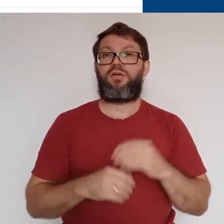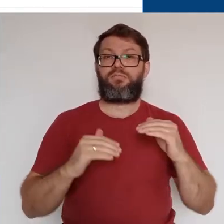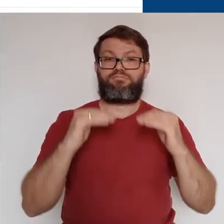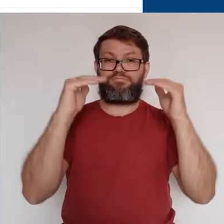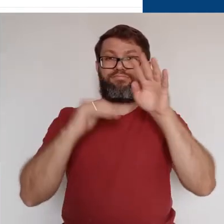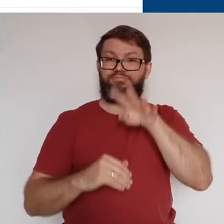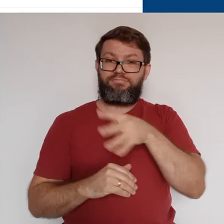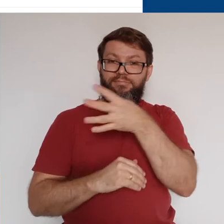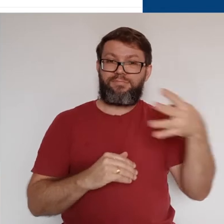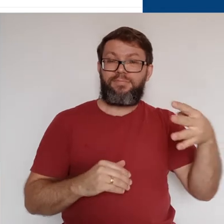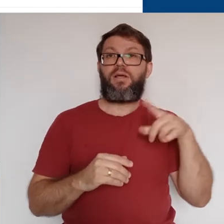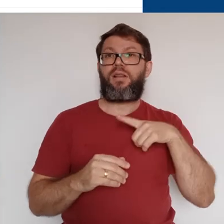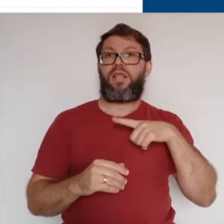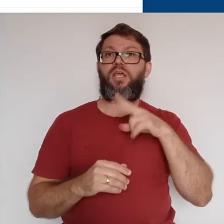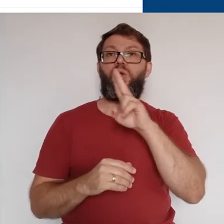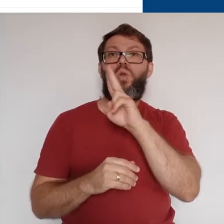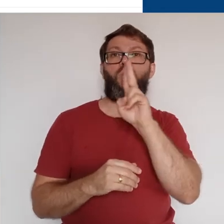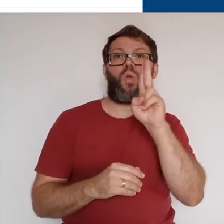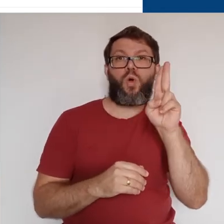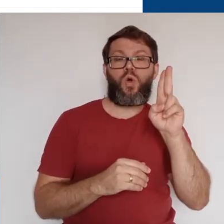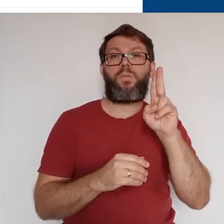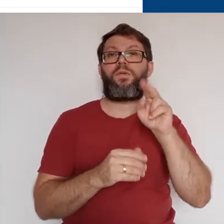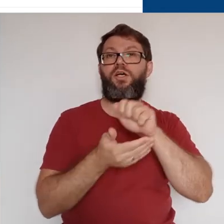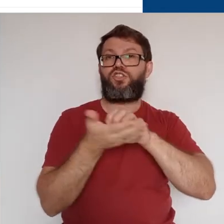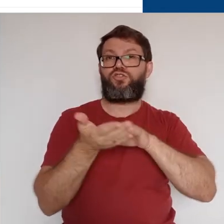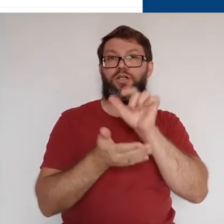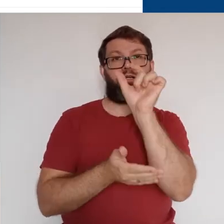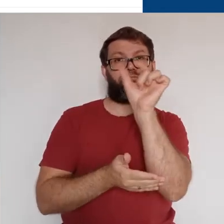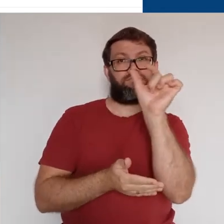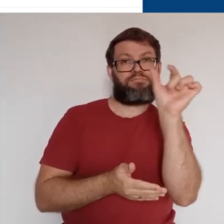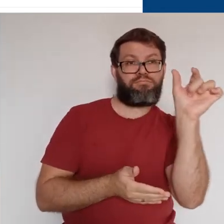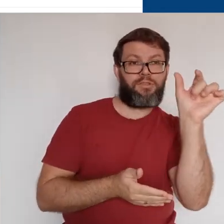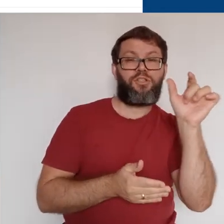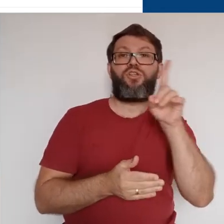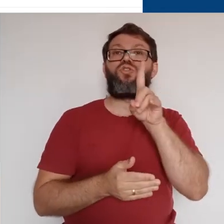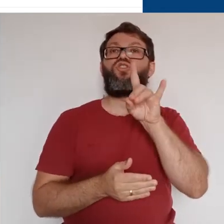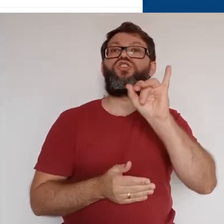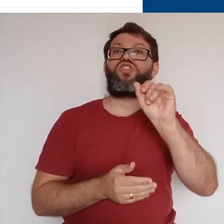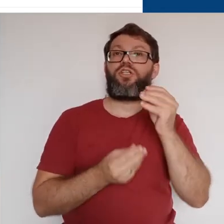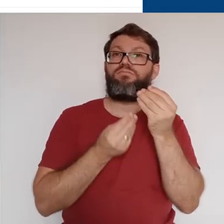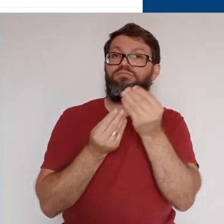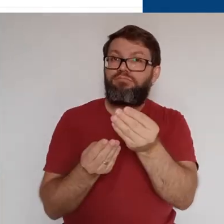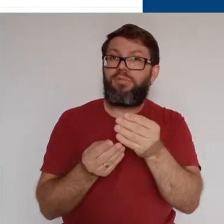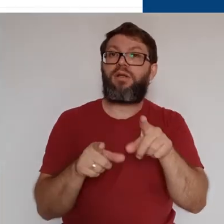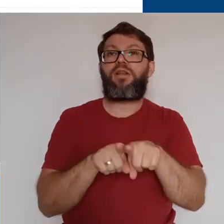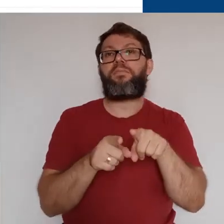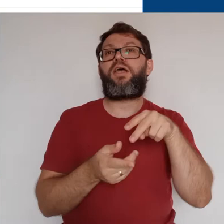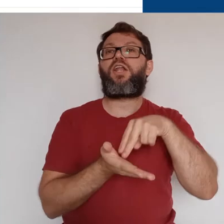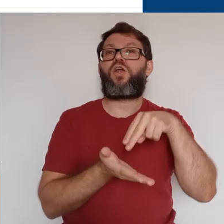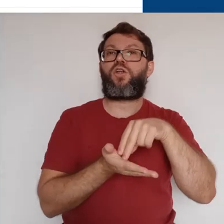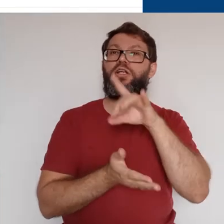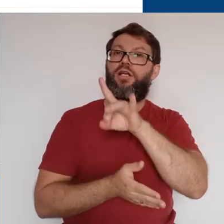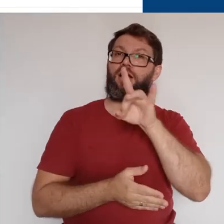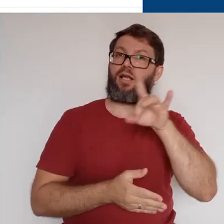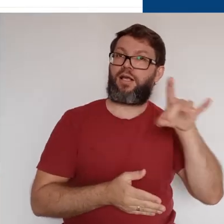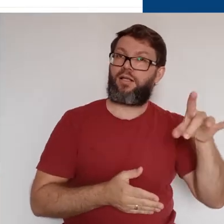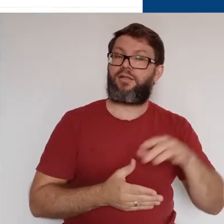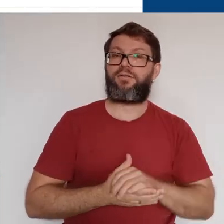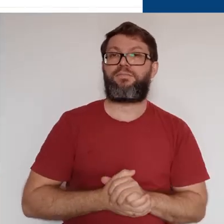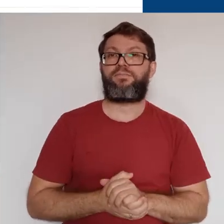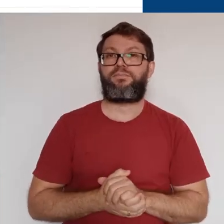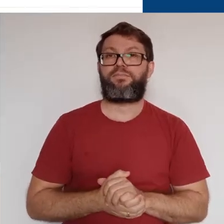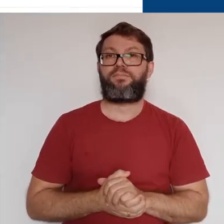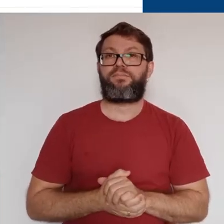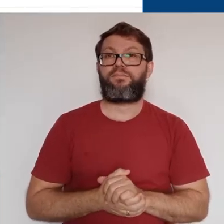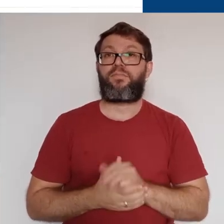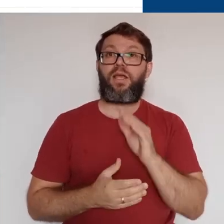superior da tabela, temos os nomes das atividades, com sua data de entrega e a configuração da nota